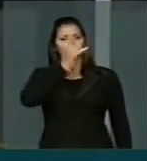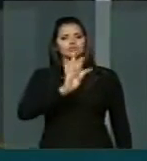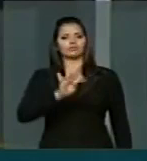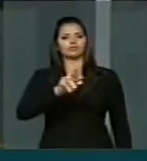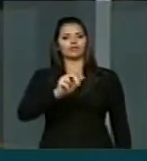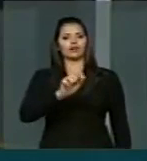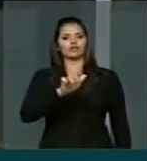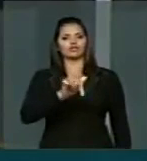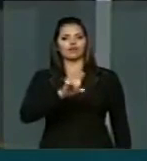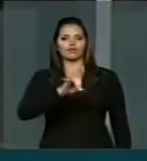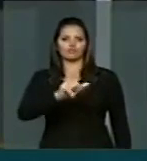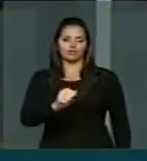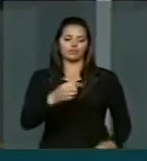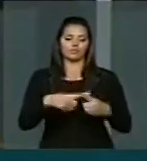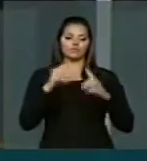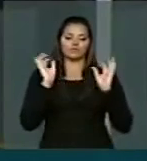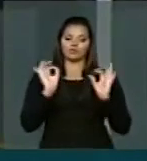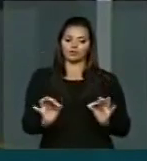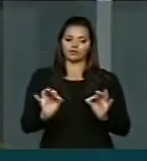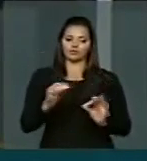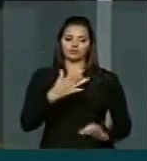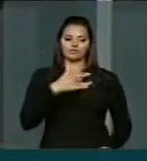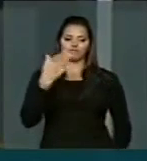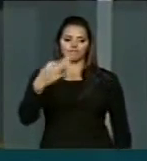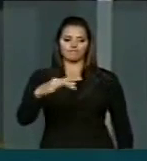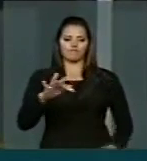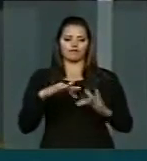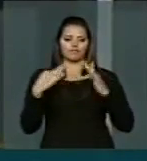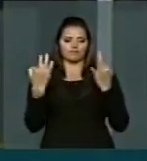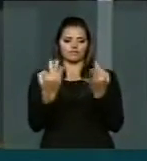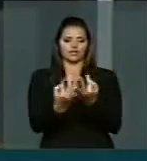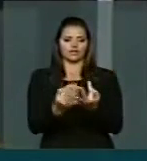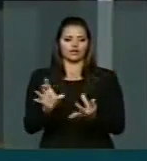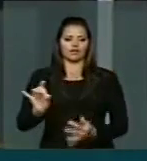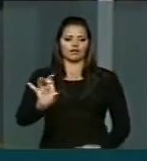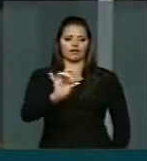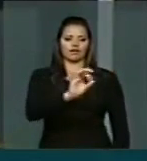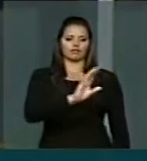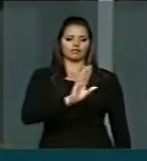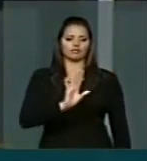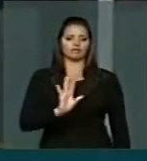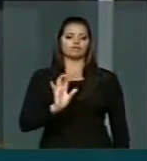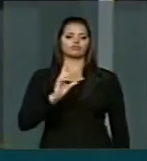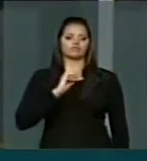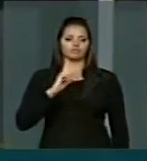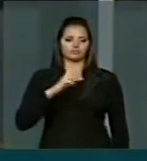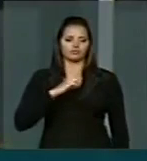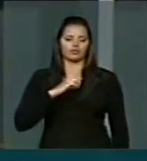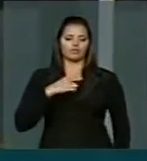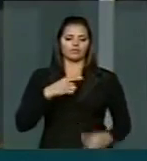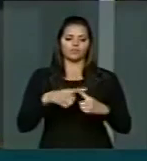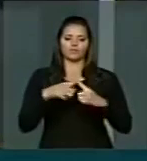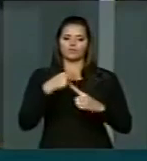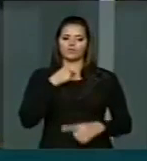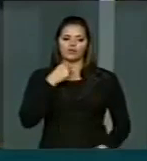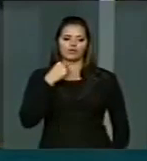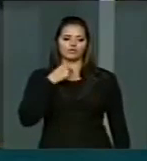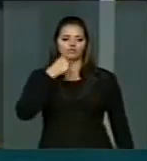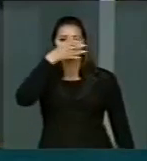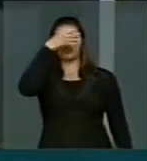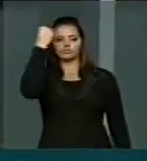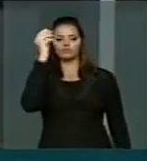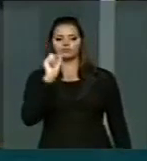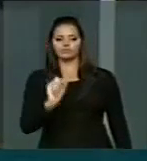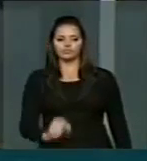certeza, a dor dessas famílias também é de cada um de nós. Não podemos nos esquecer